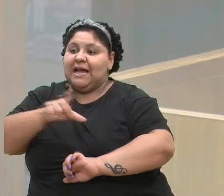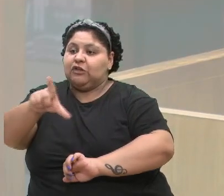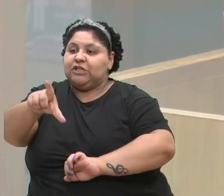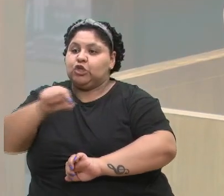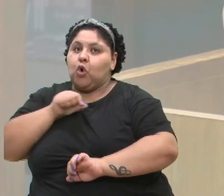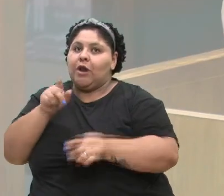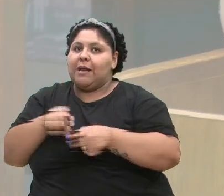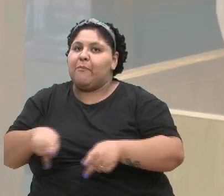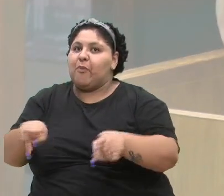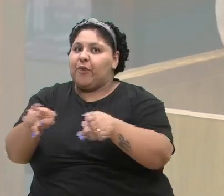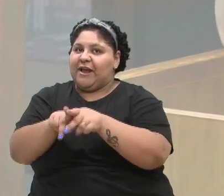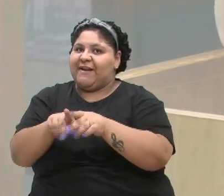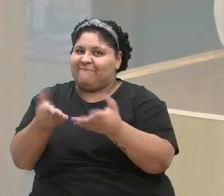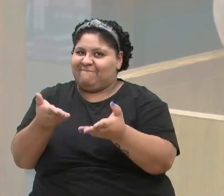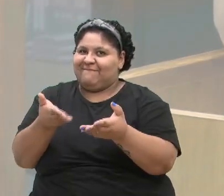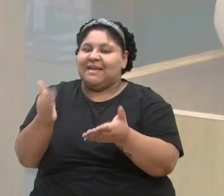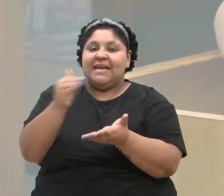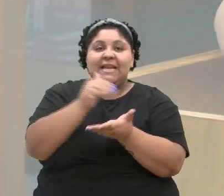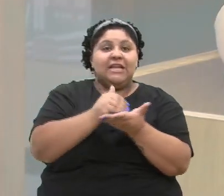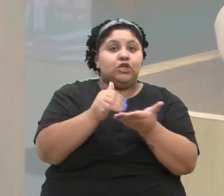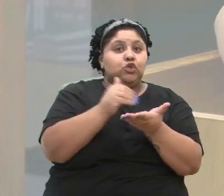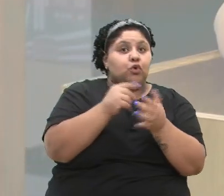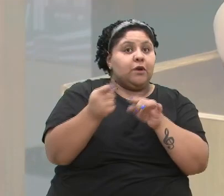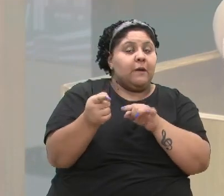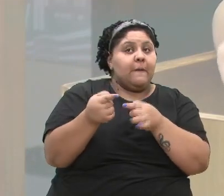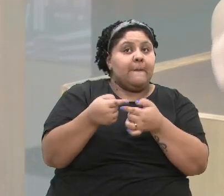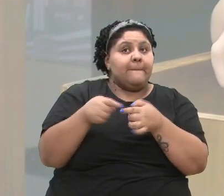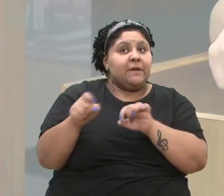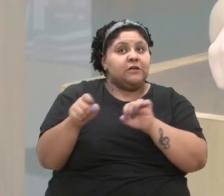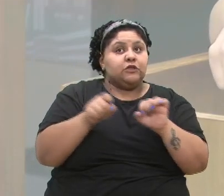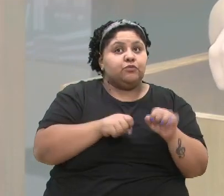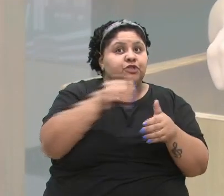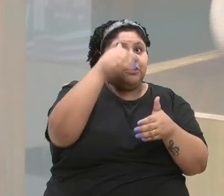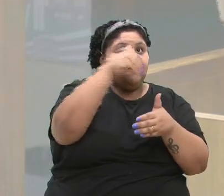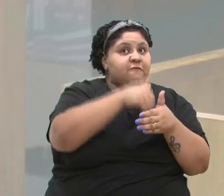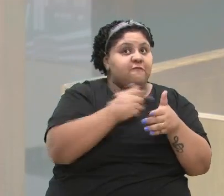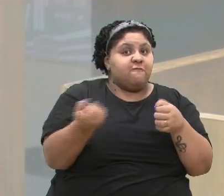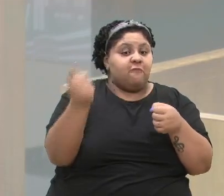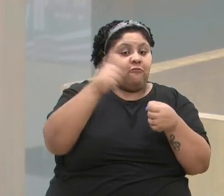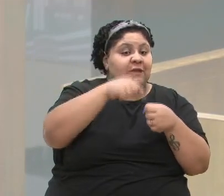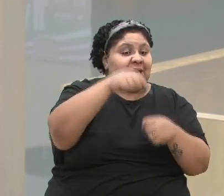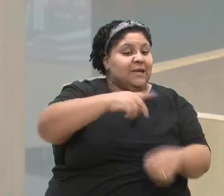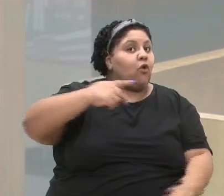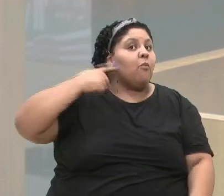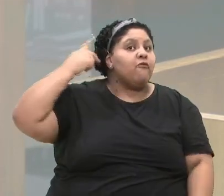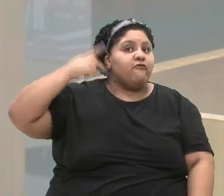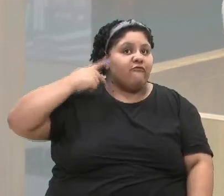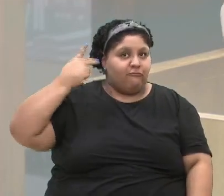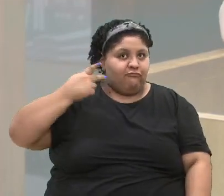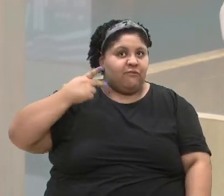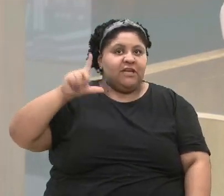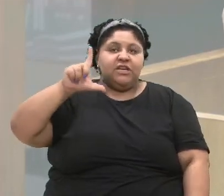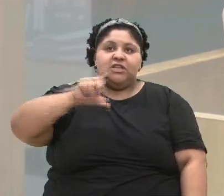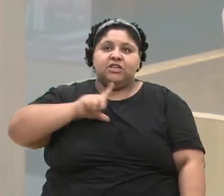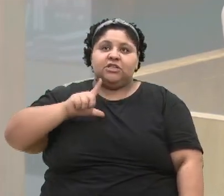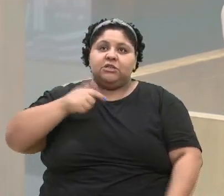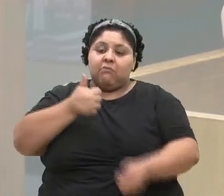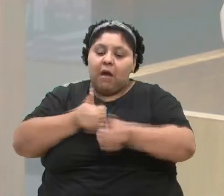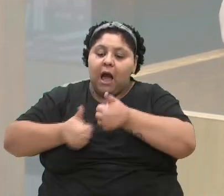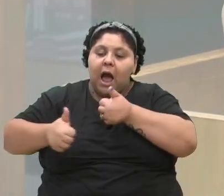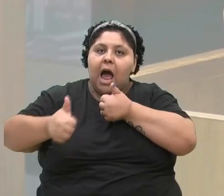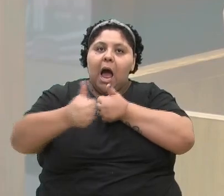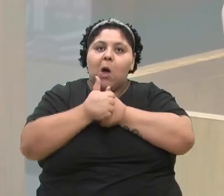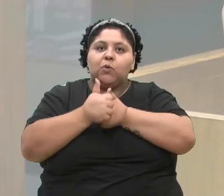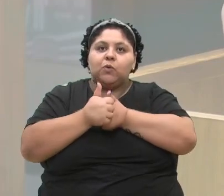Ele era secretário, mas ele podia voltar para essa casa como vereador. Então ele ia ter autonomia para trabalhar.